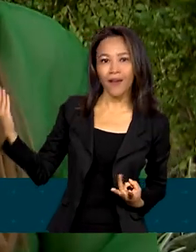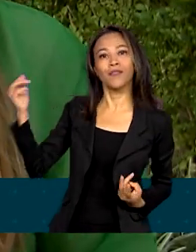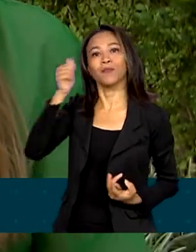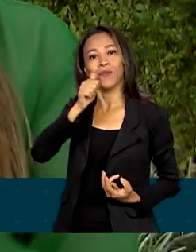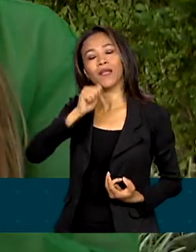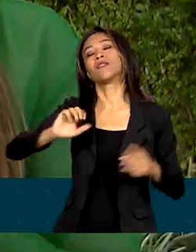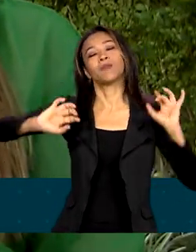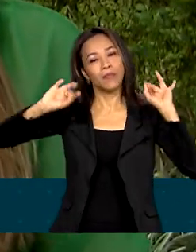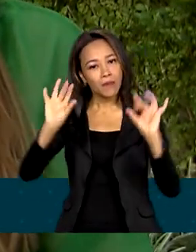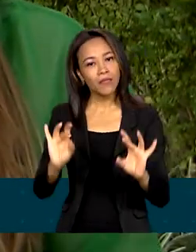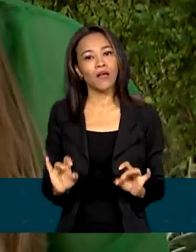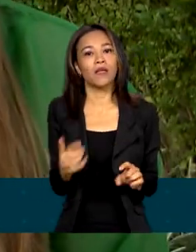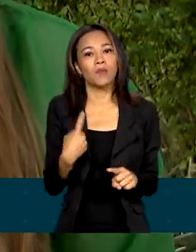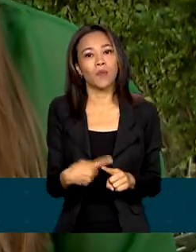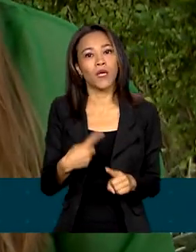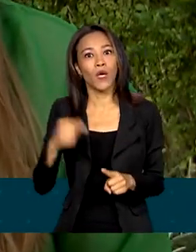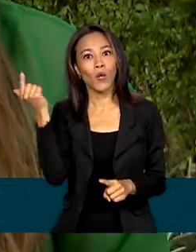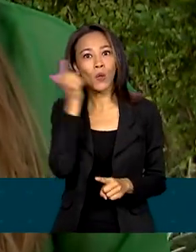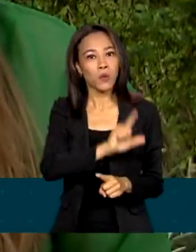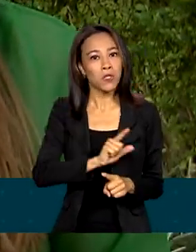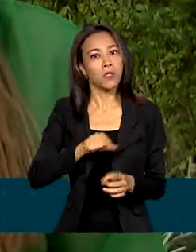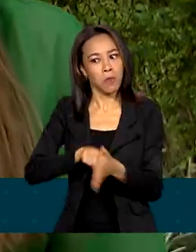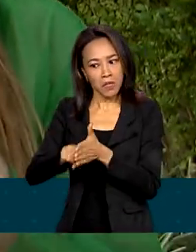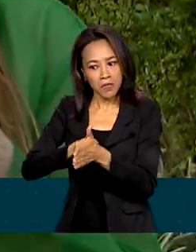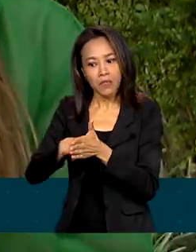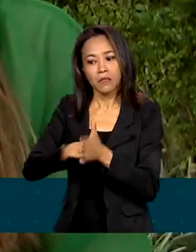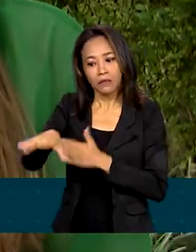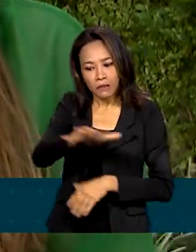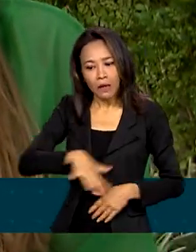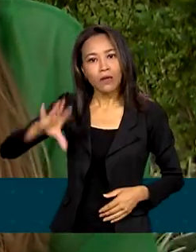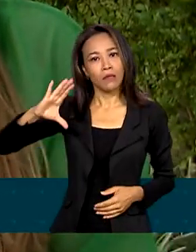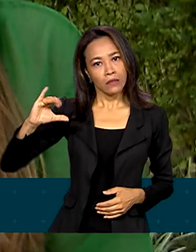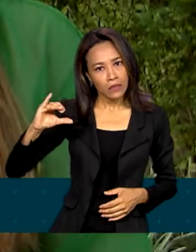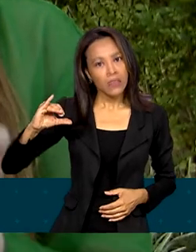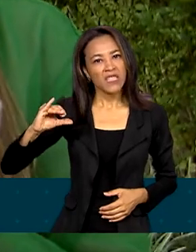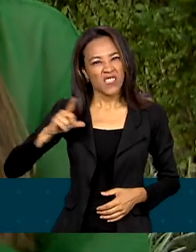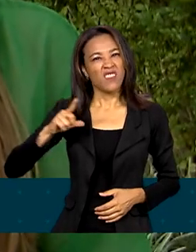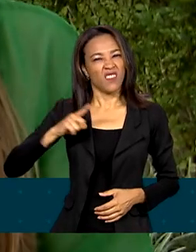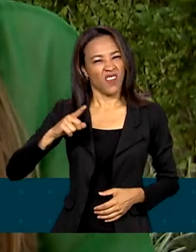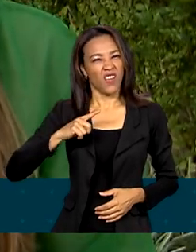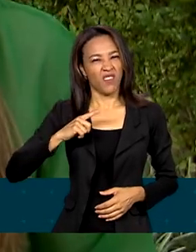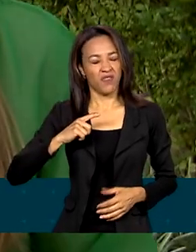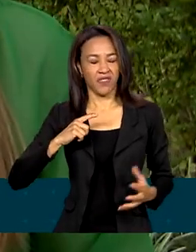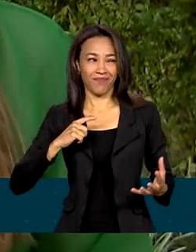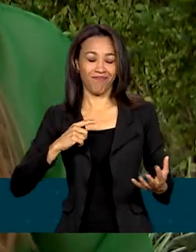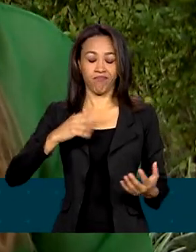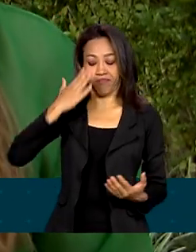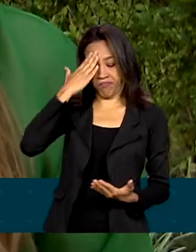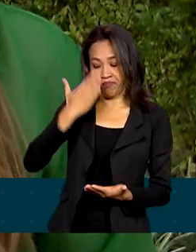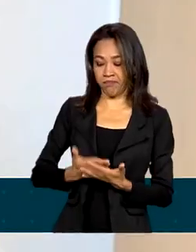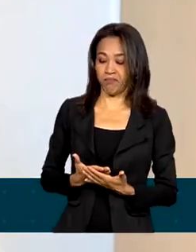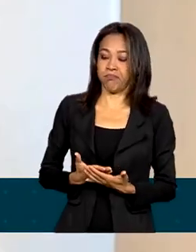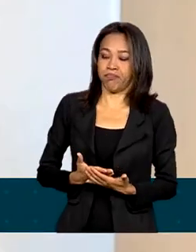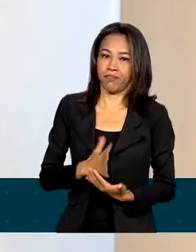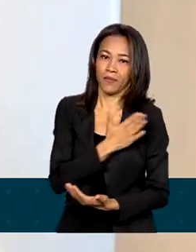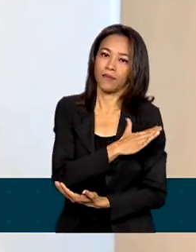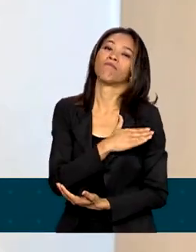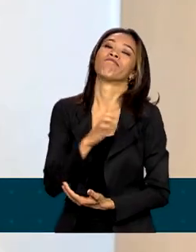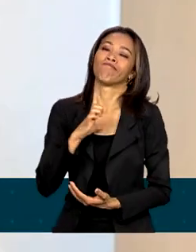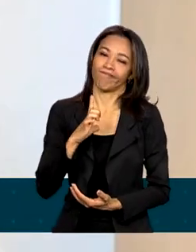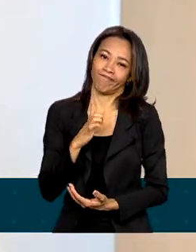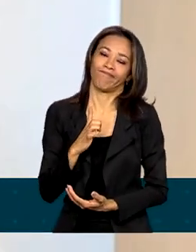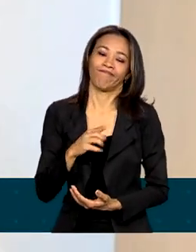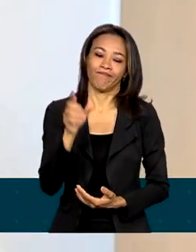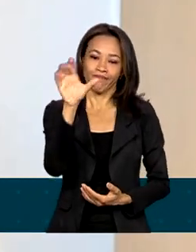especiais, porque conseguiram mérito científico, apesar de enfrentar descrença e preconceito. O